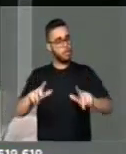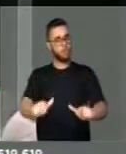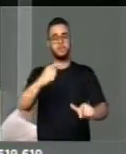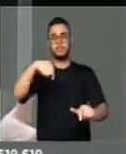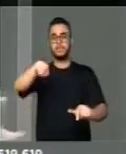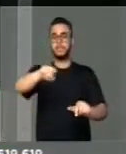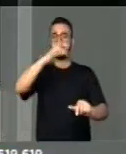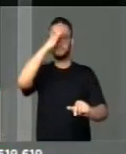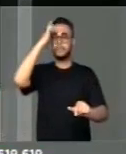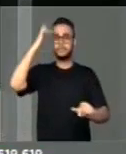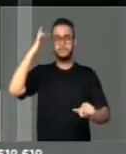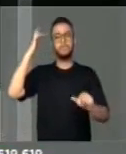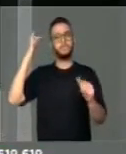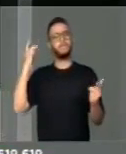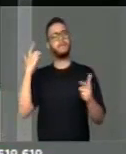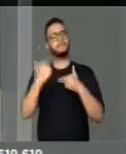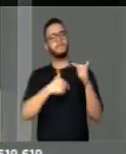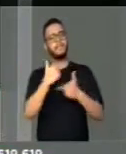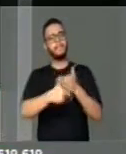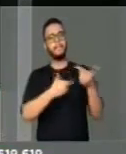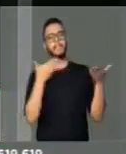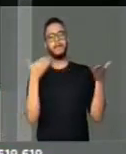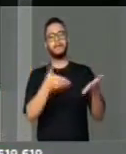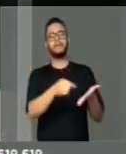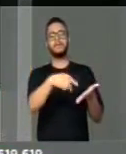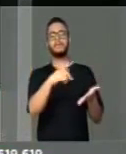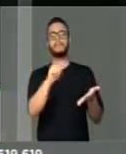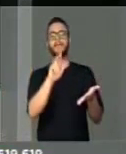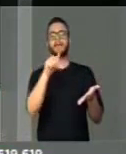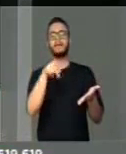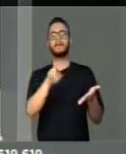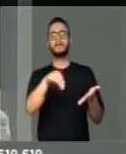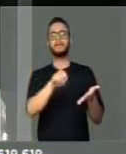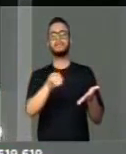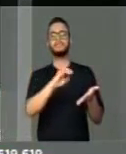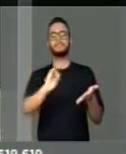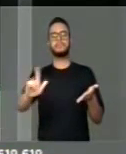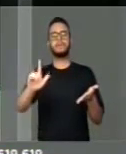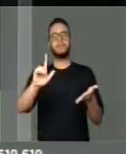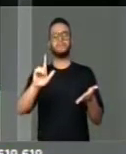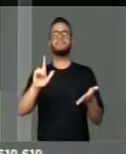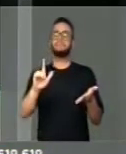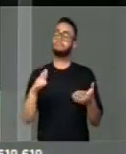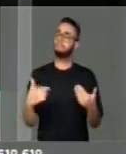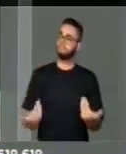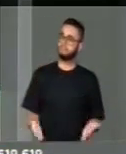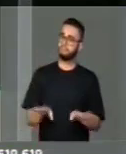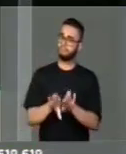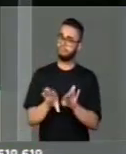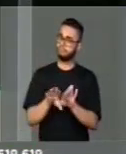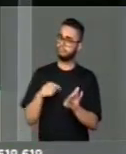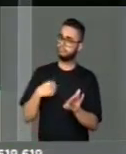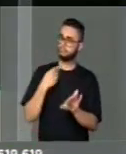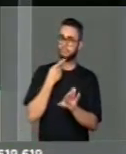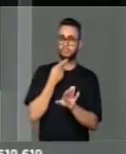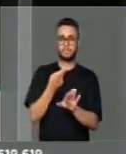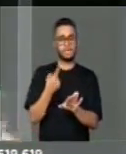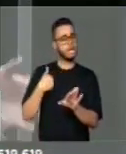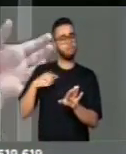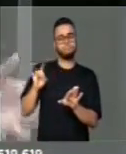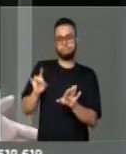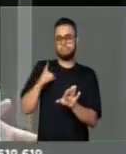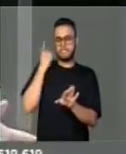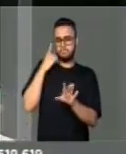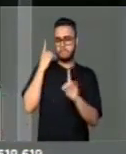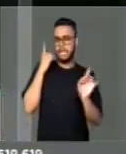pessoas que são envolvidas com o Parque Nacional Serra da Capivara. Quero aqui me colocar à disposição, não só enquanto parlamentar, não